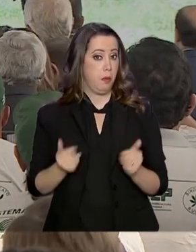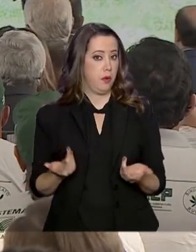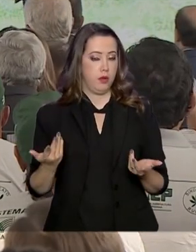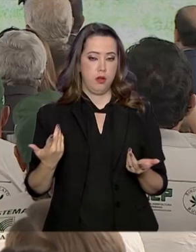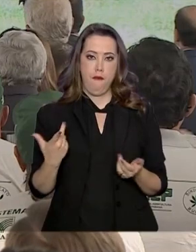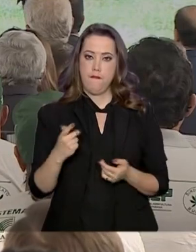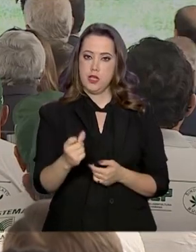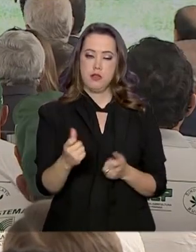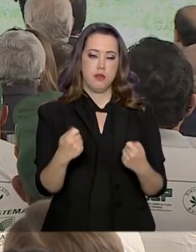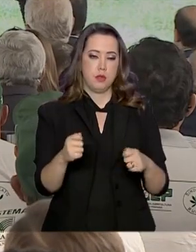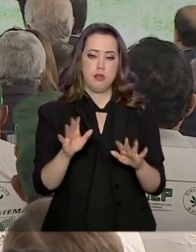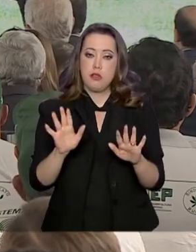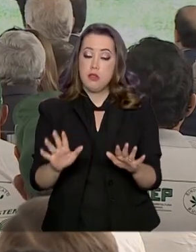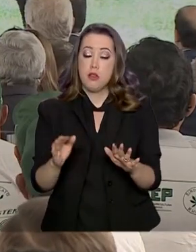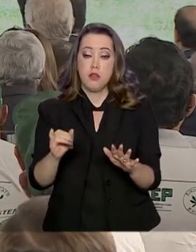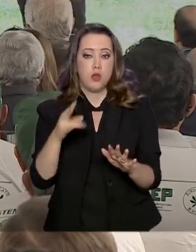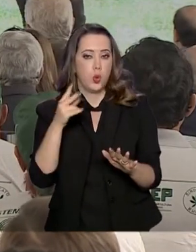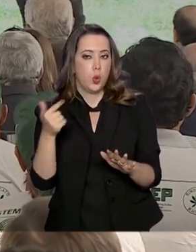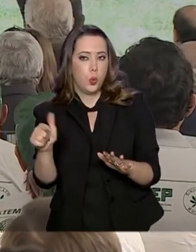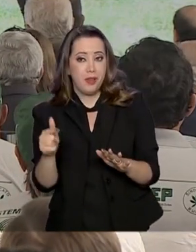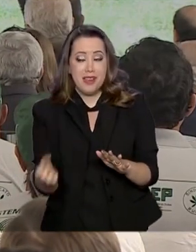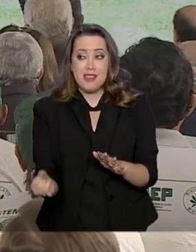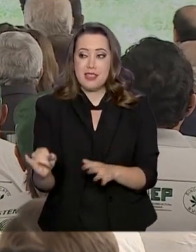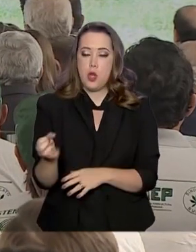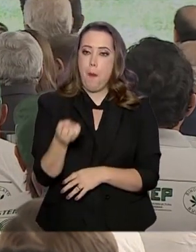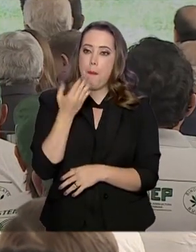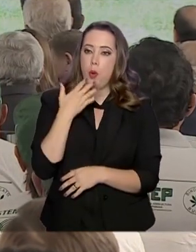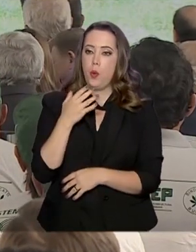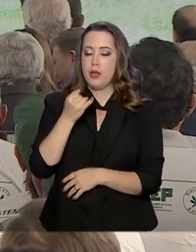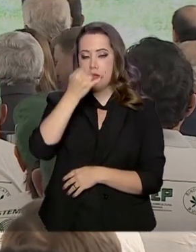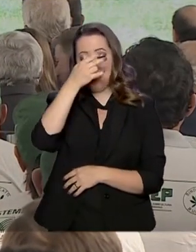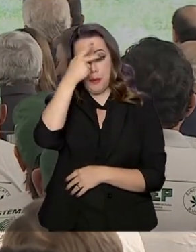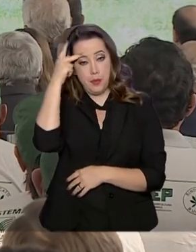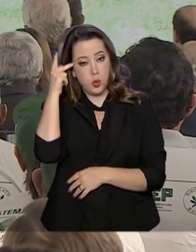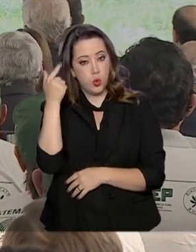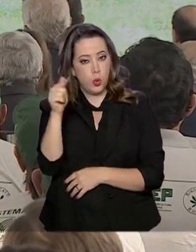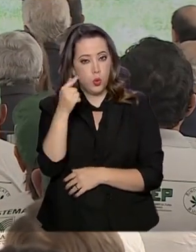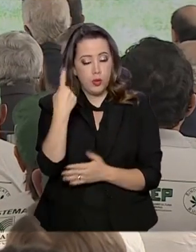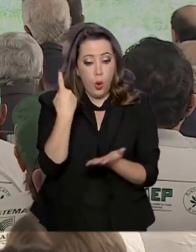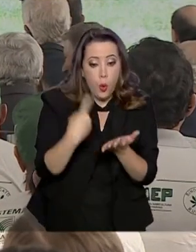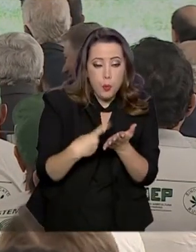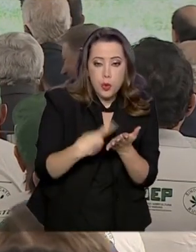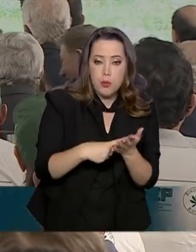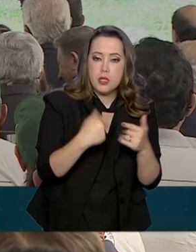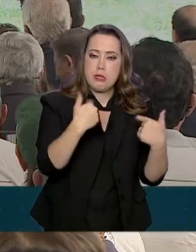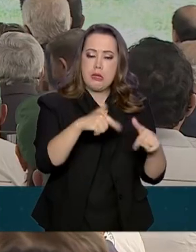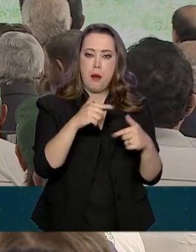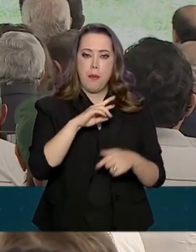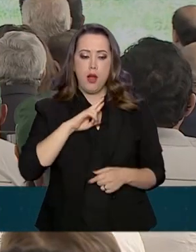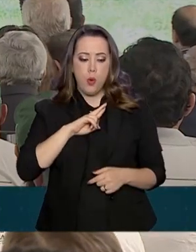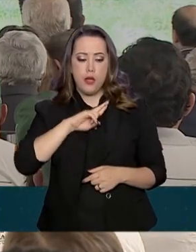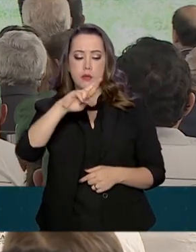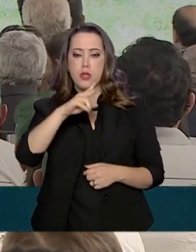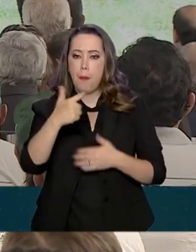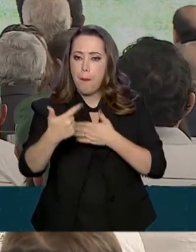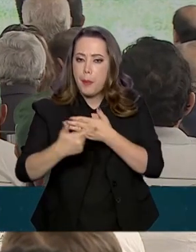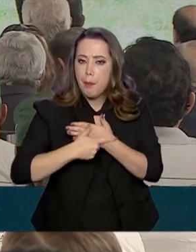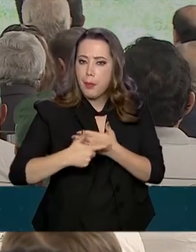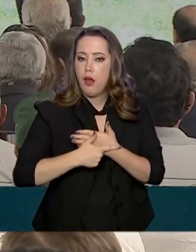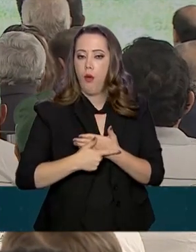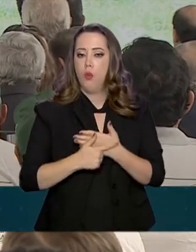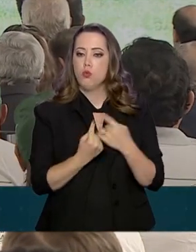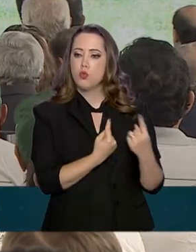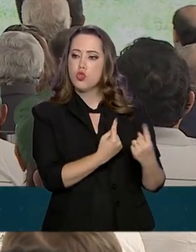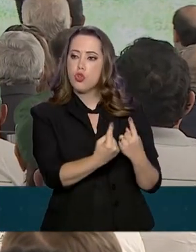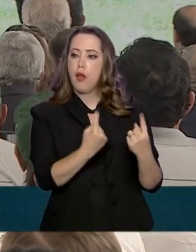sanidade boa se não tiver produtor rural cumprindo o seu papel, fazendo o que está aqui, que o estado do Paraná